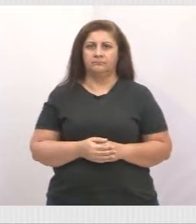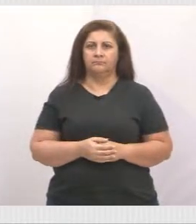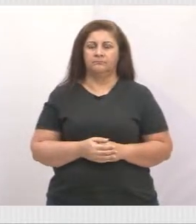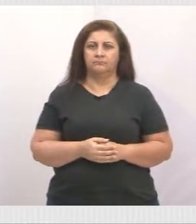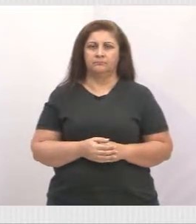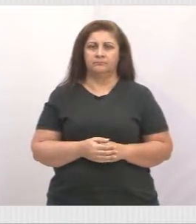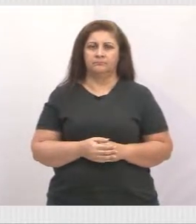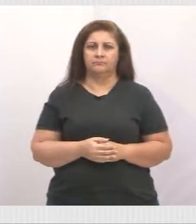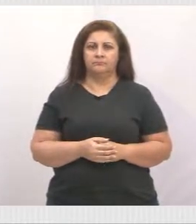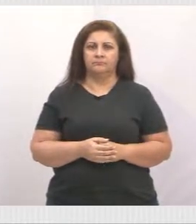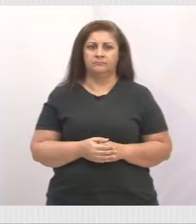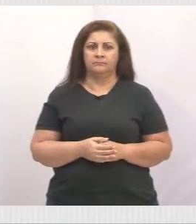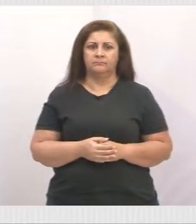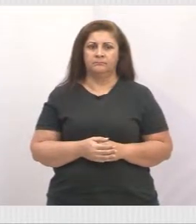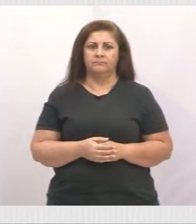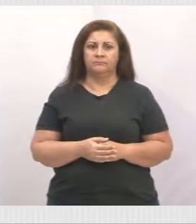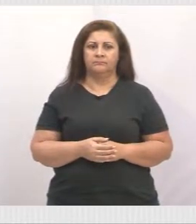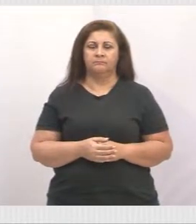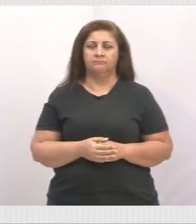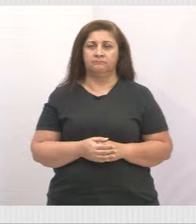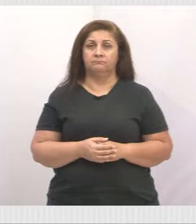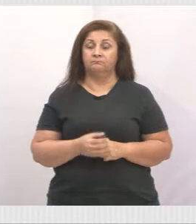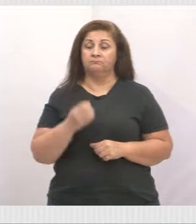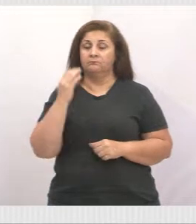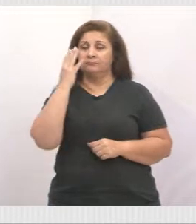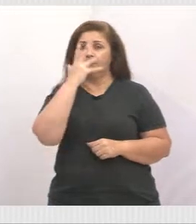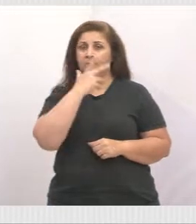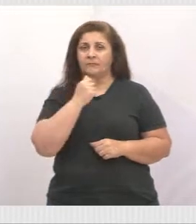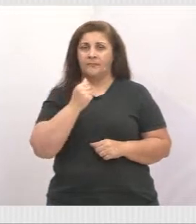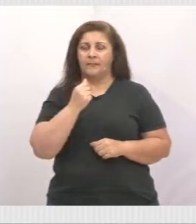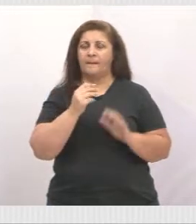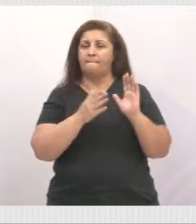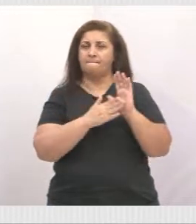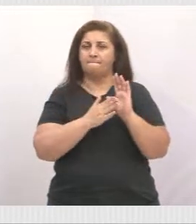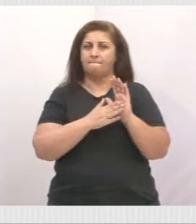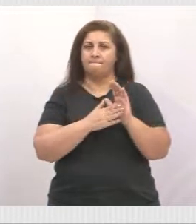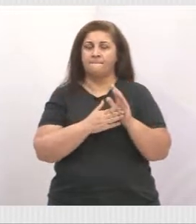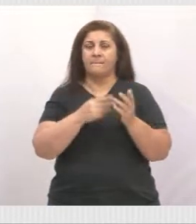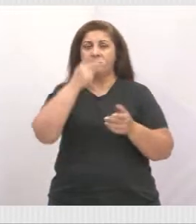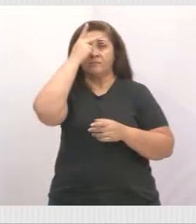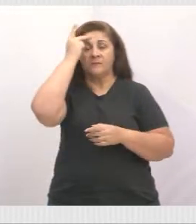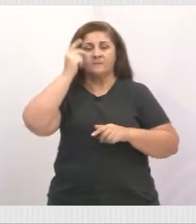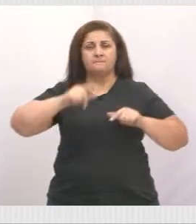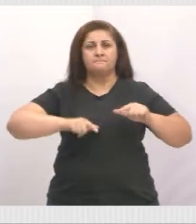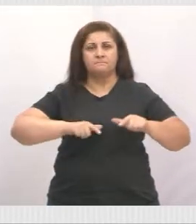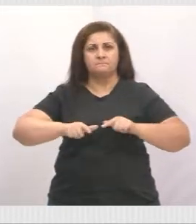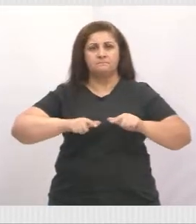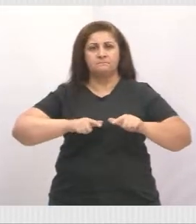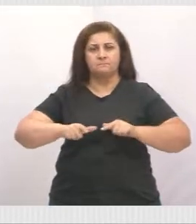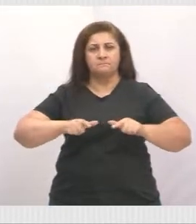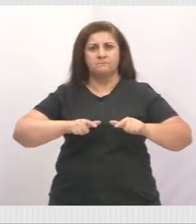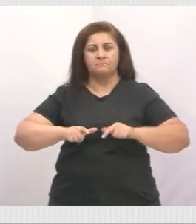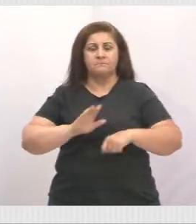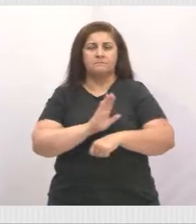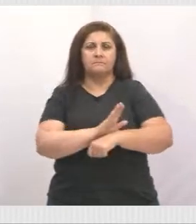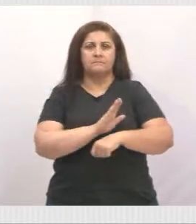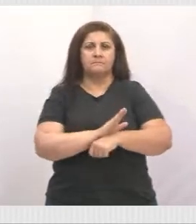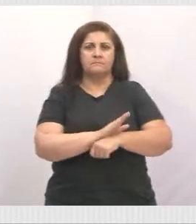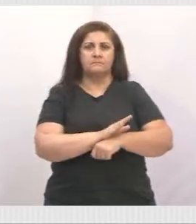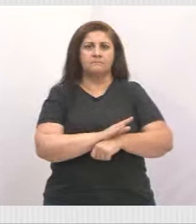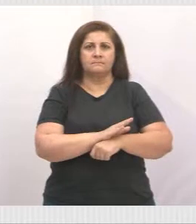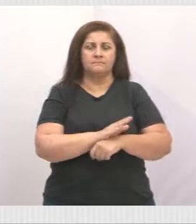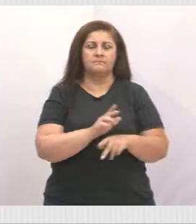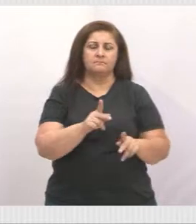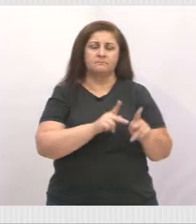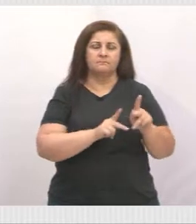belíssimo evento para essas pessoas que trabalham pela comunidade